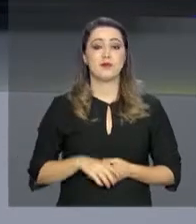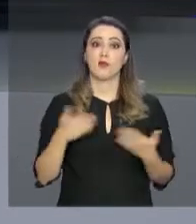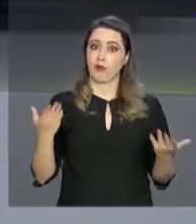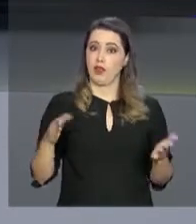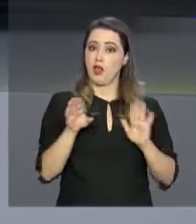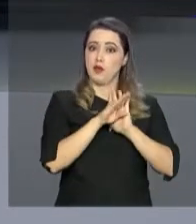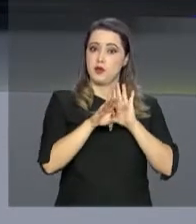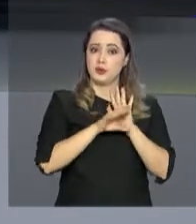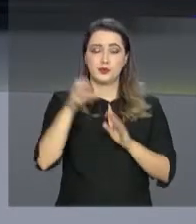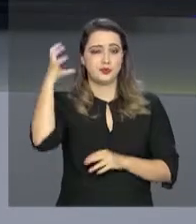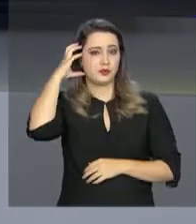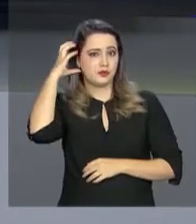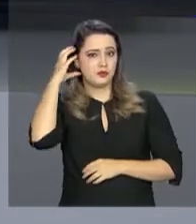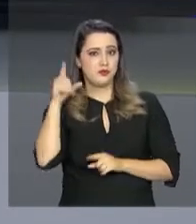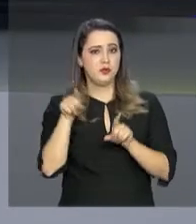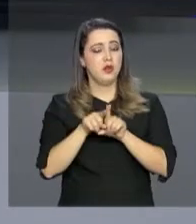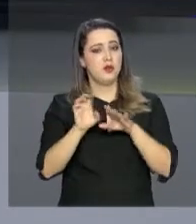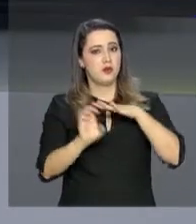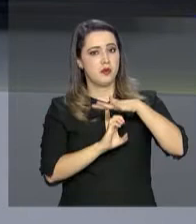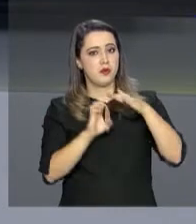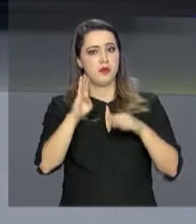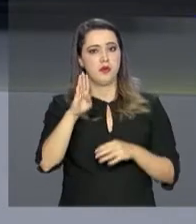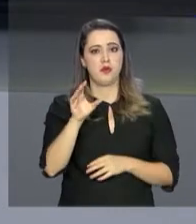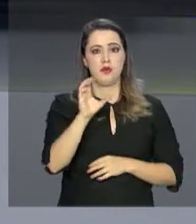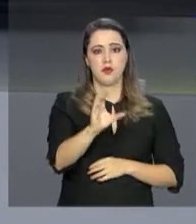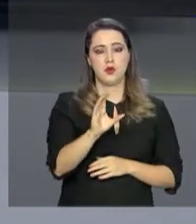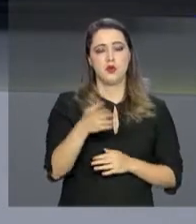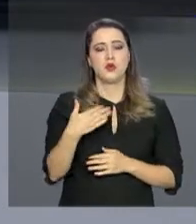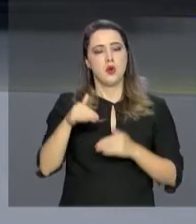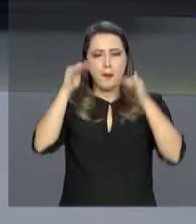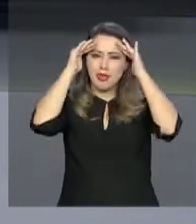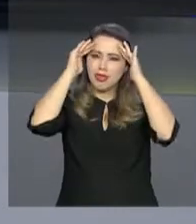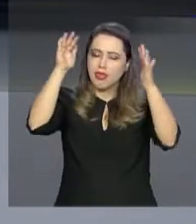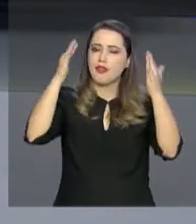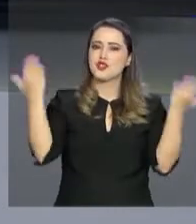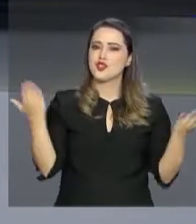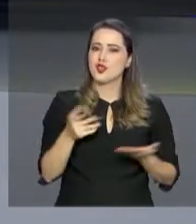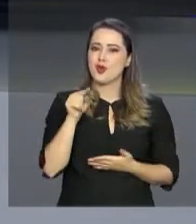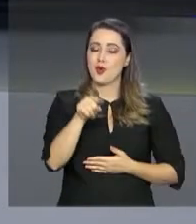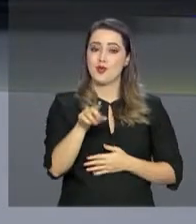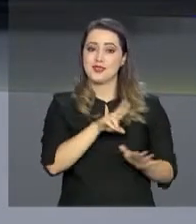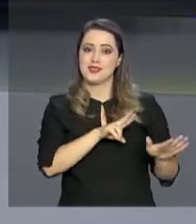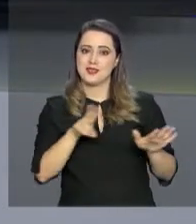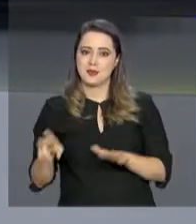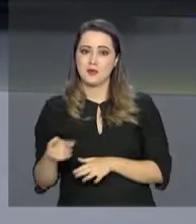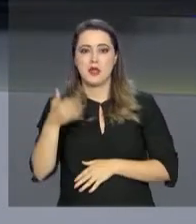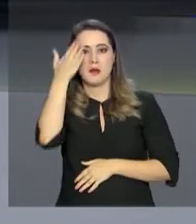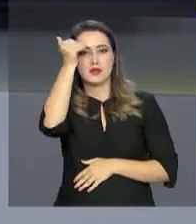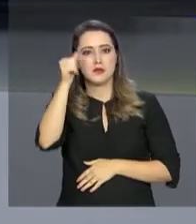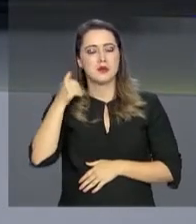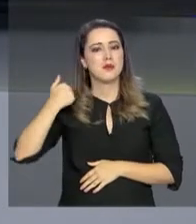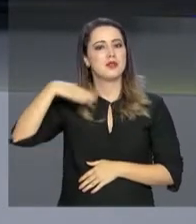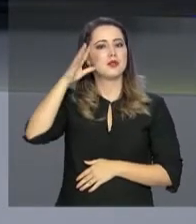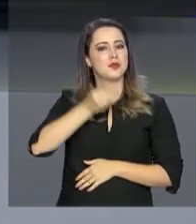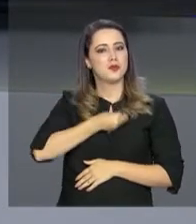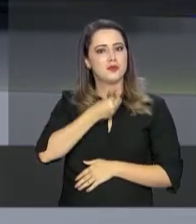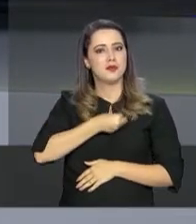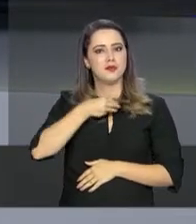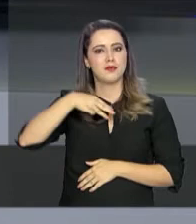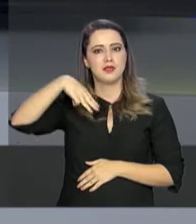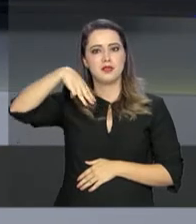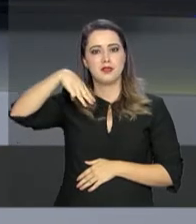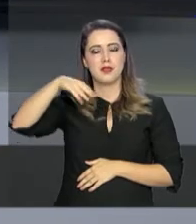Na Trilha da História, produzido pela empresa Brasil de Comunicação, homenageia Nelson Mandela nesta semana. Para saber mais sobre a vida de